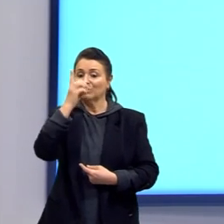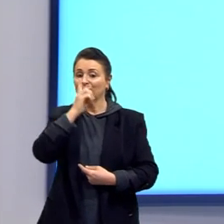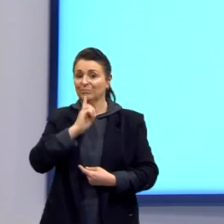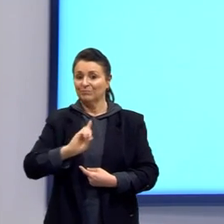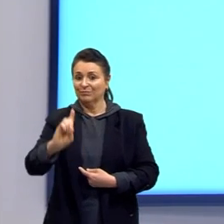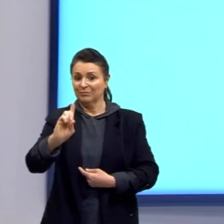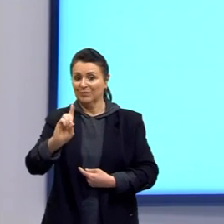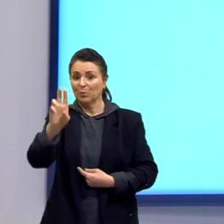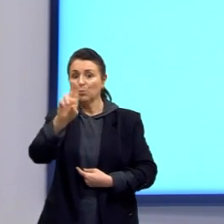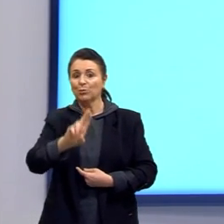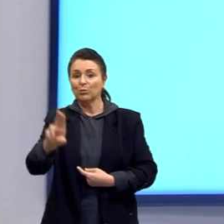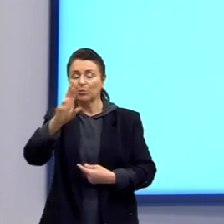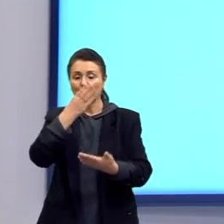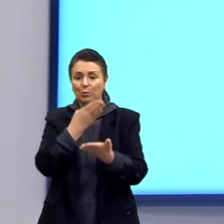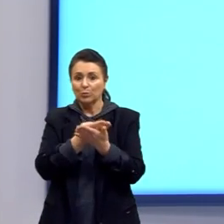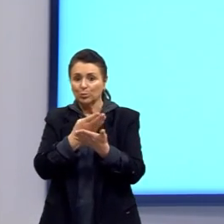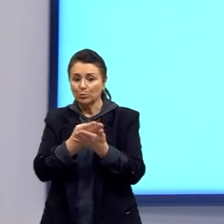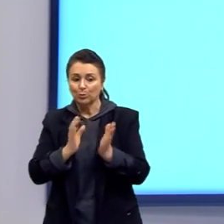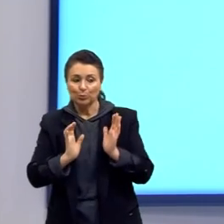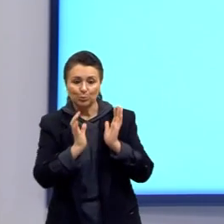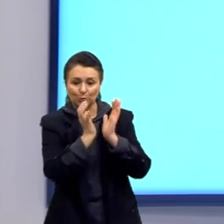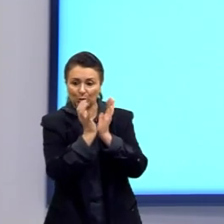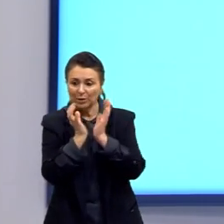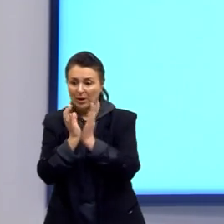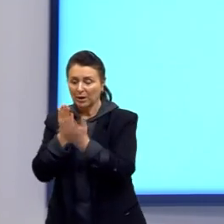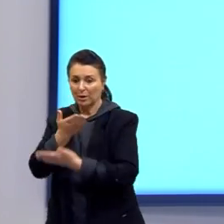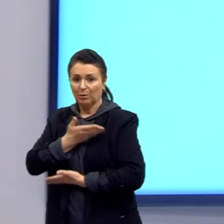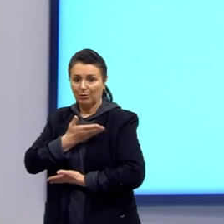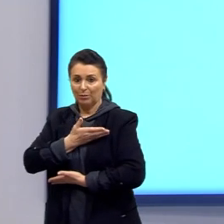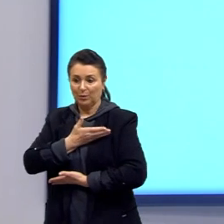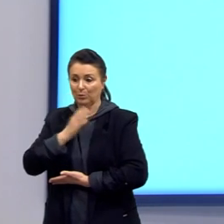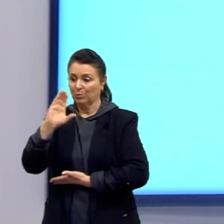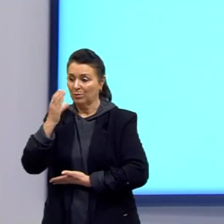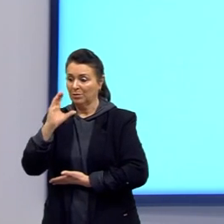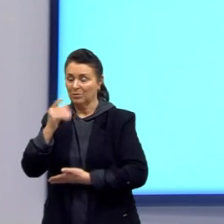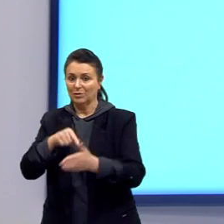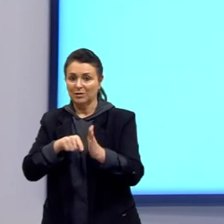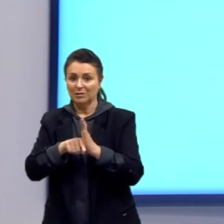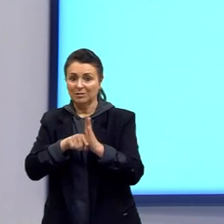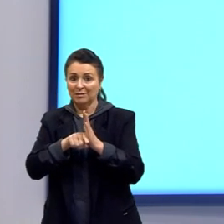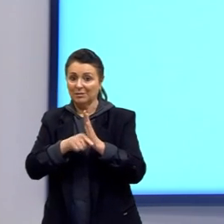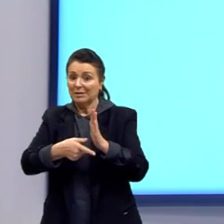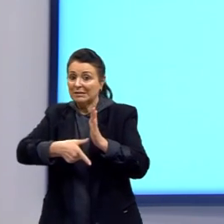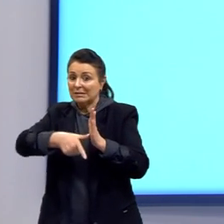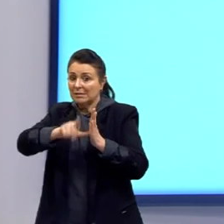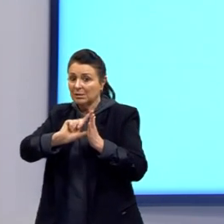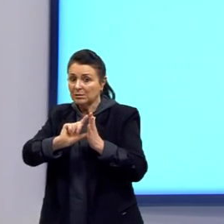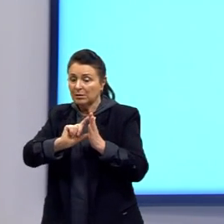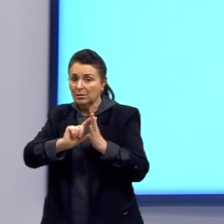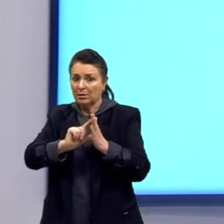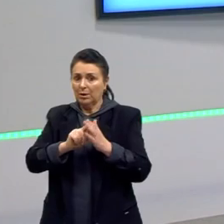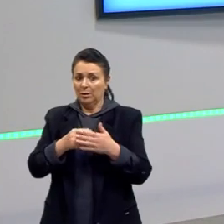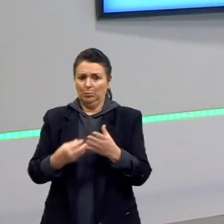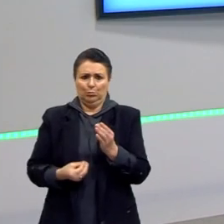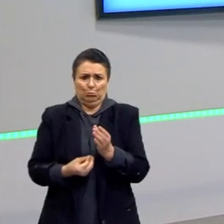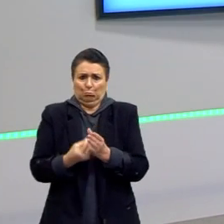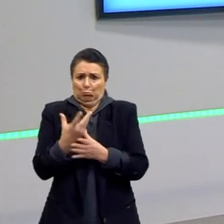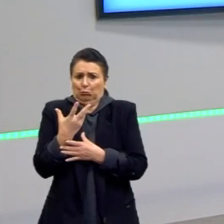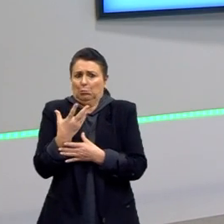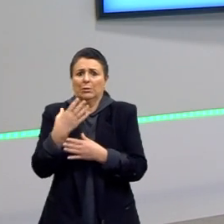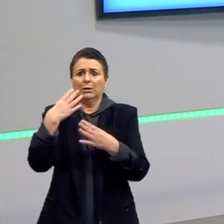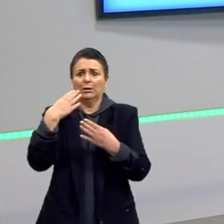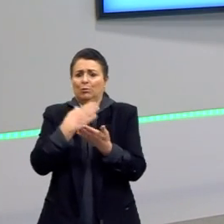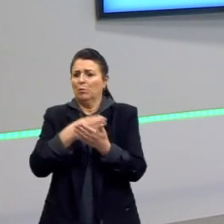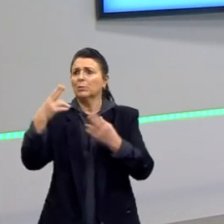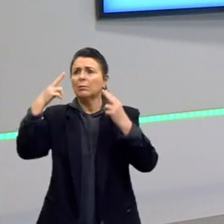dos seus colegas cientistas anteriores, claro, que ele não chegou do nada, não teve um sonho e